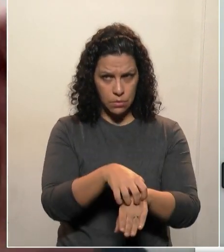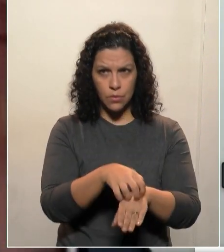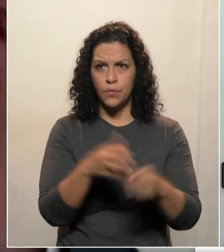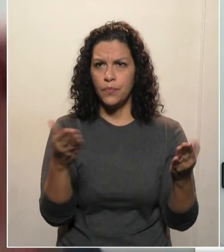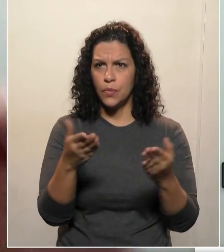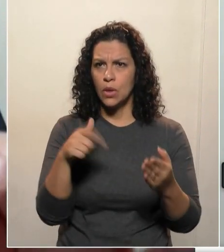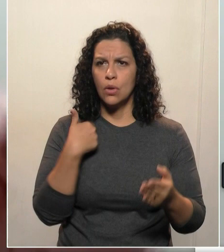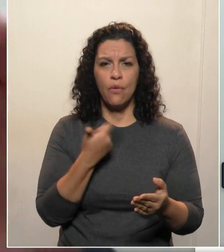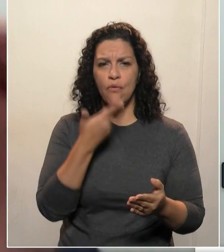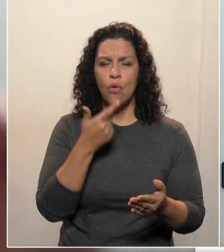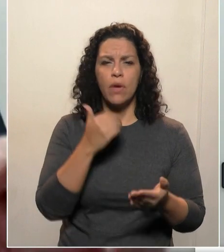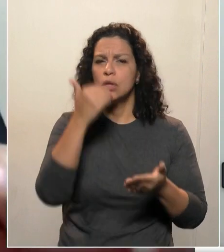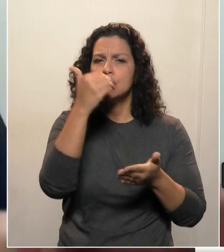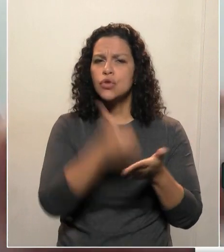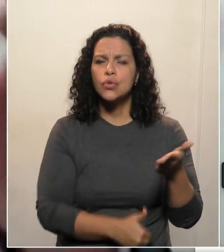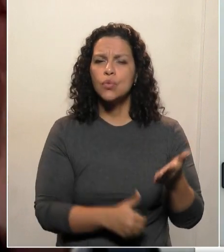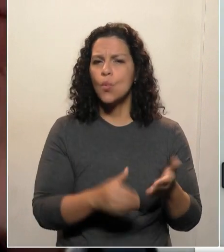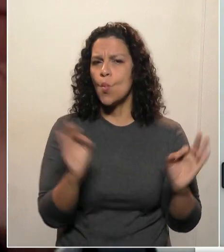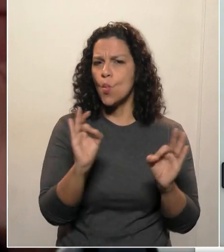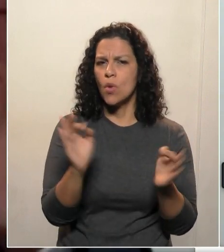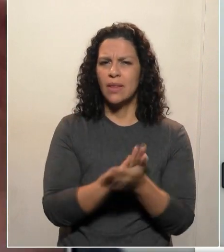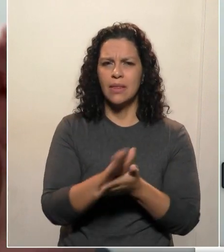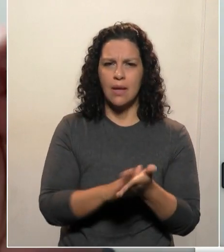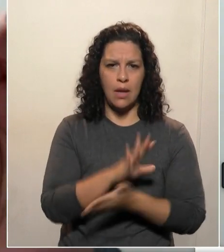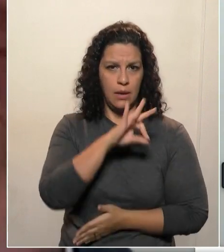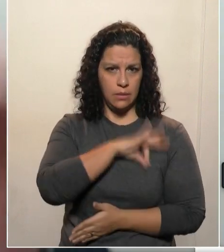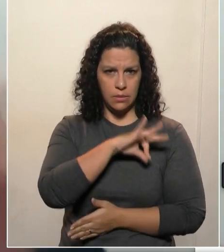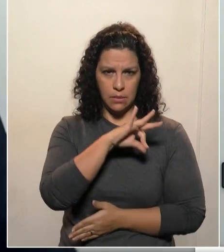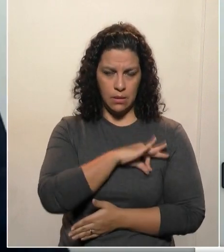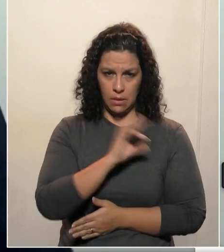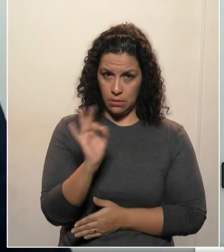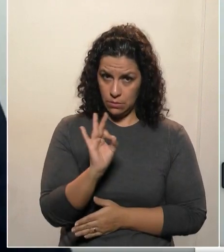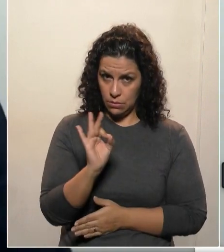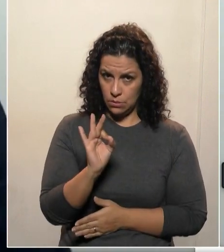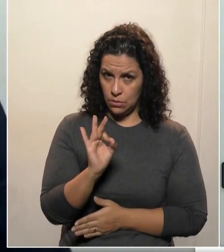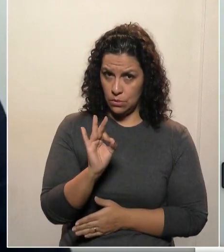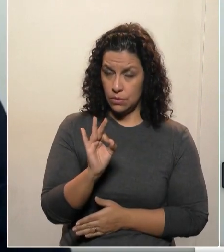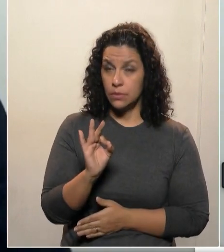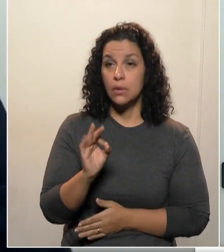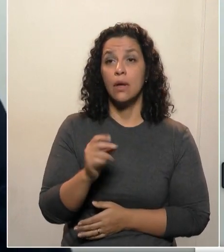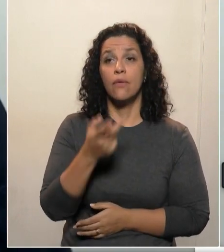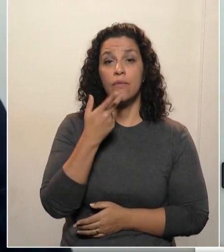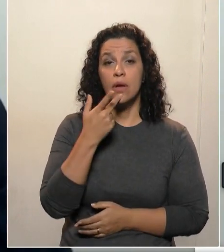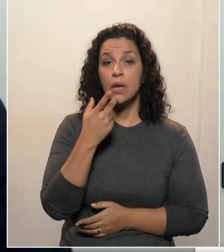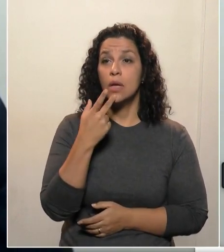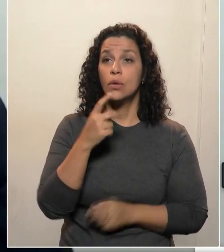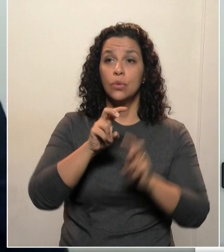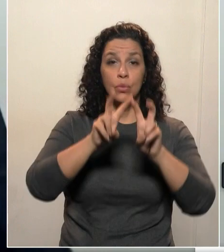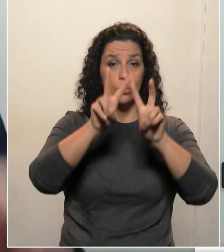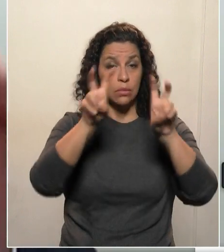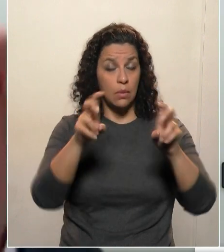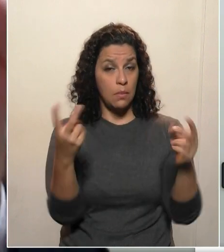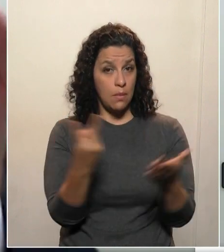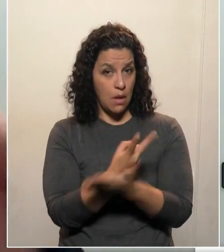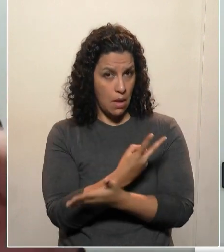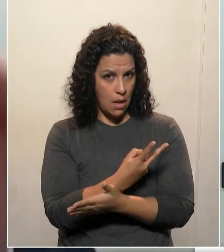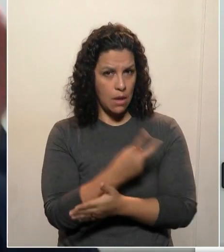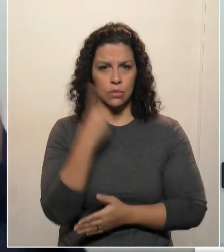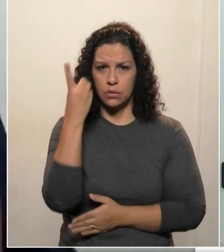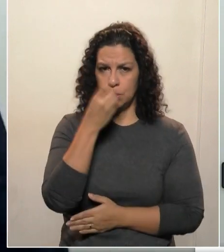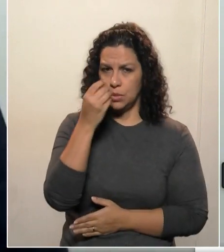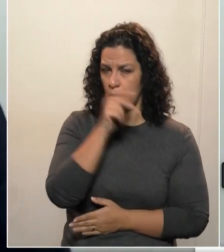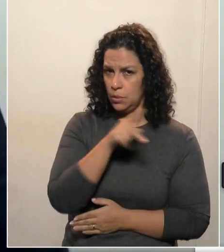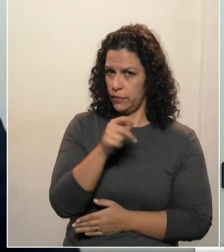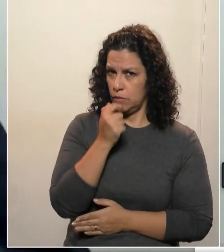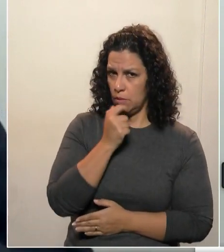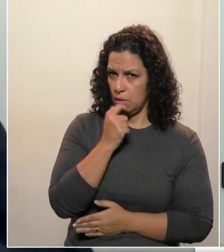não vai ser retirado nenhum centavo do salário. Vamos deixar claro, a narrativa está errada, deputado Lentes. Não existe